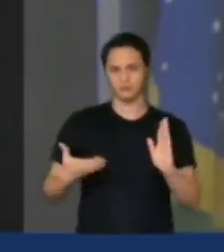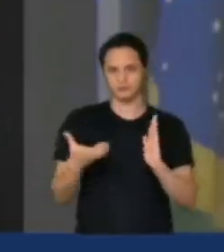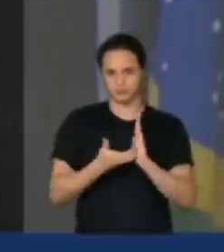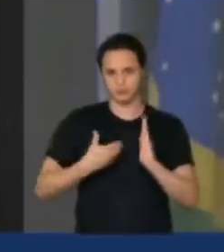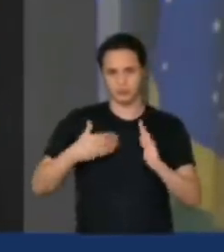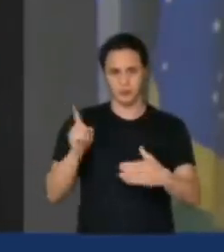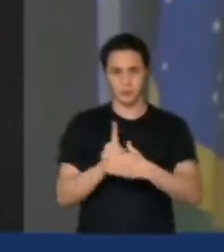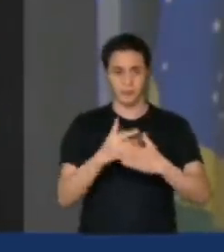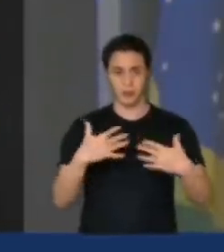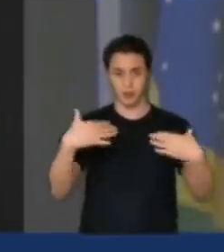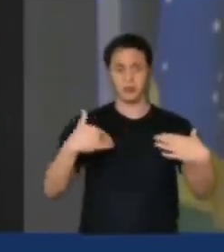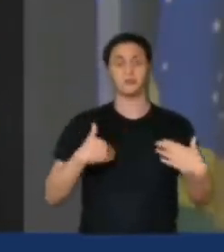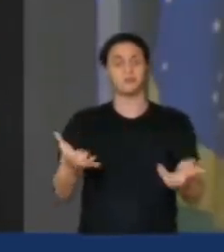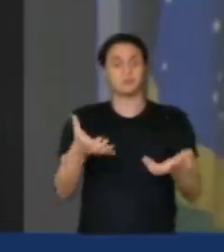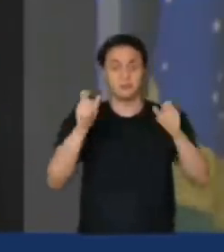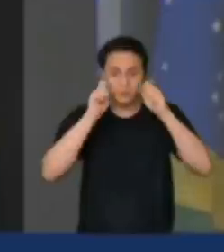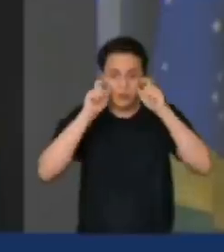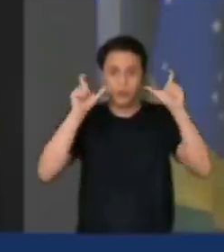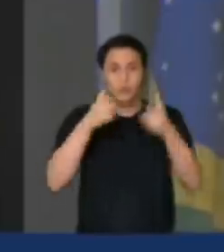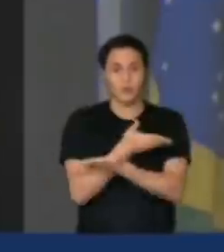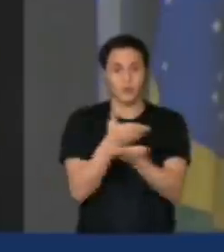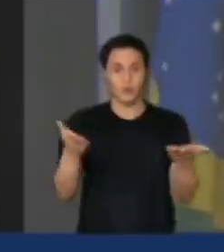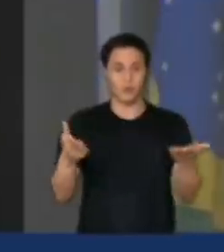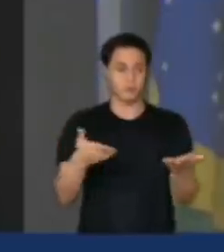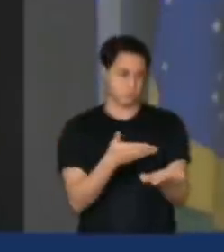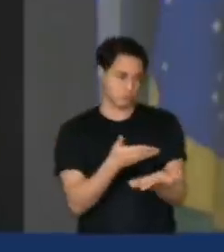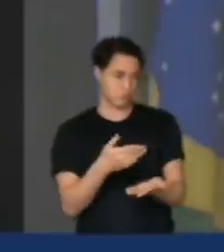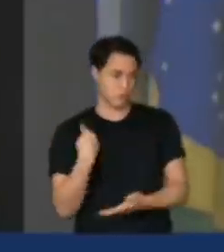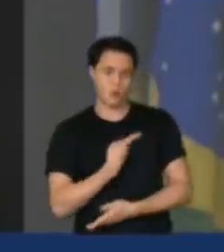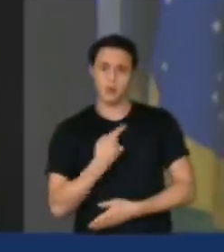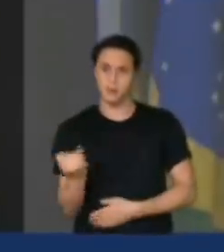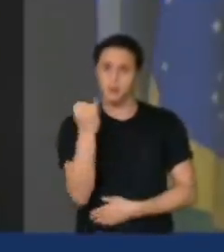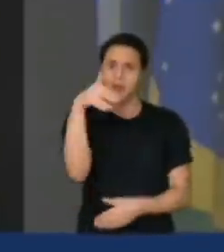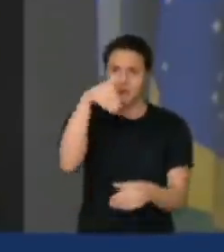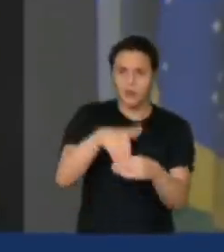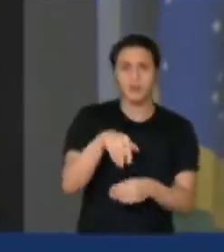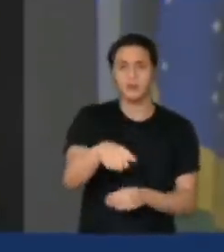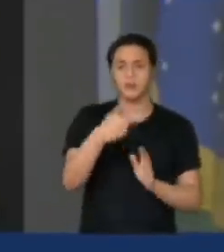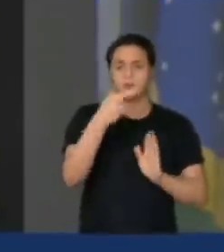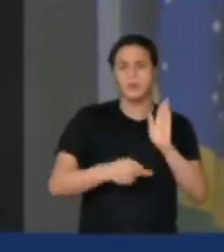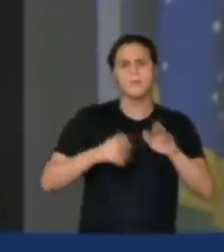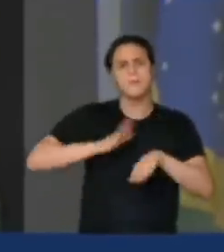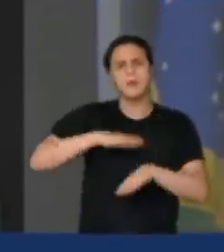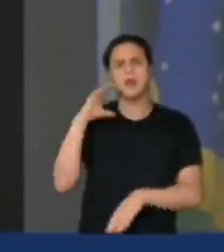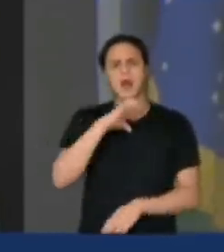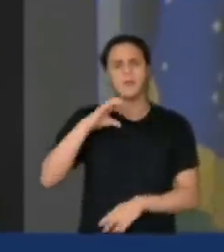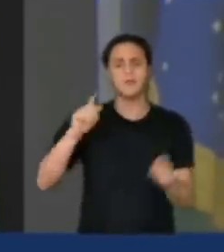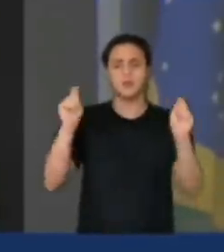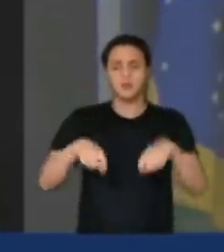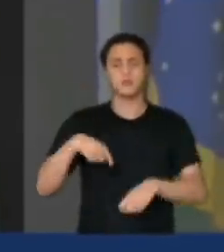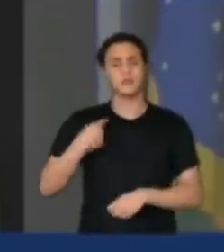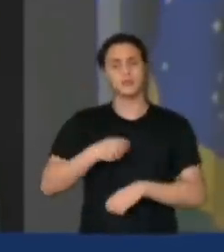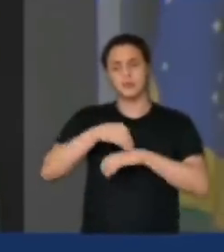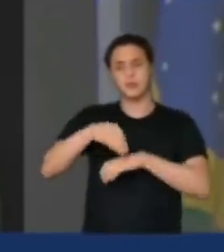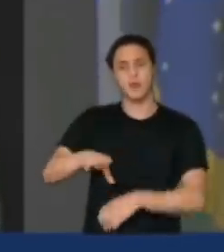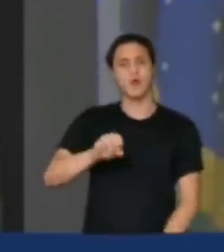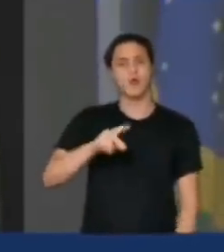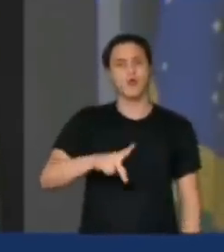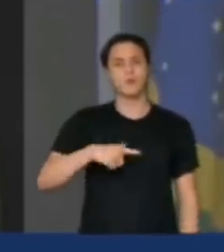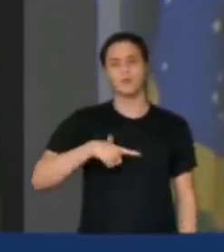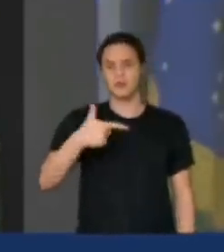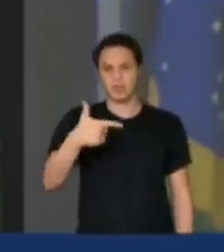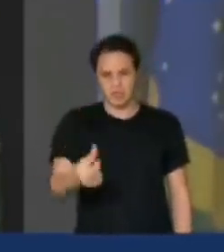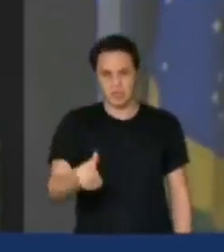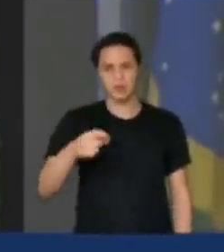lei. Gostaria de ressaltar aos líderes aqui presentes da importância de nós votarmos isso, esse projeto o mais rápido possível e levarmos para a COP26 um texto